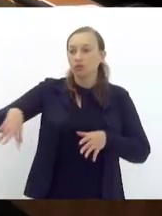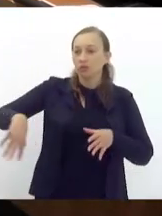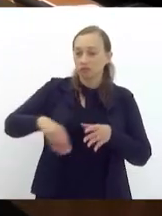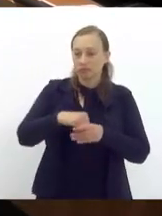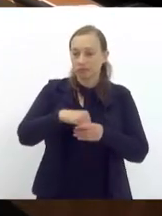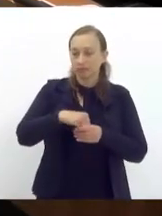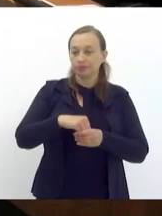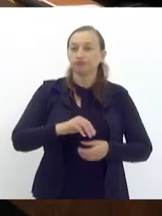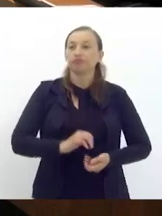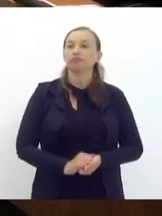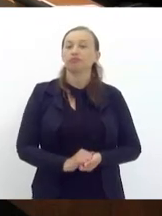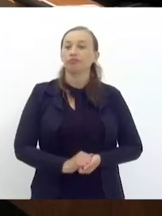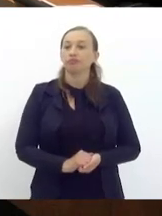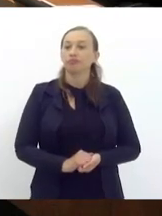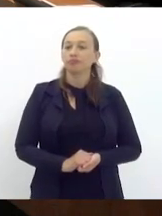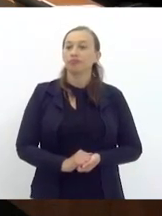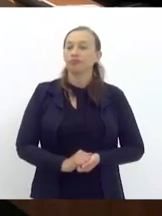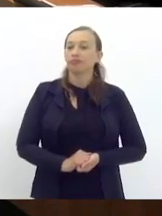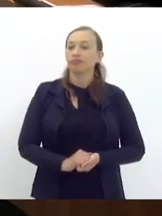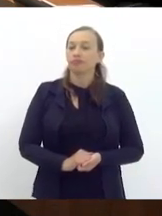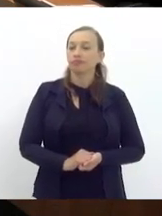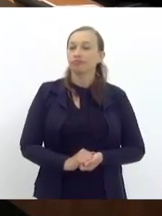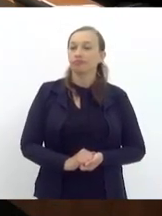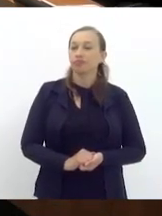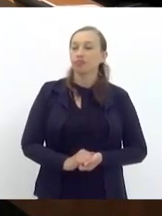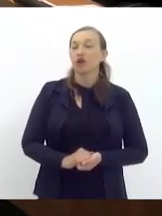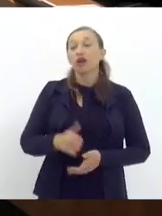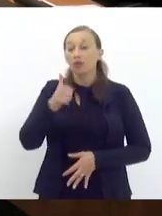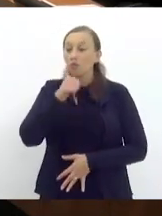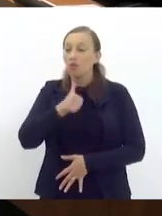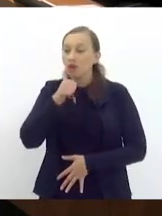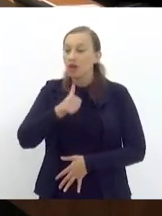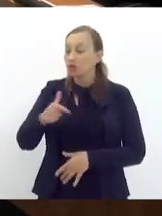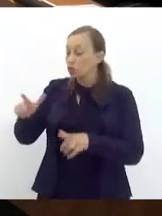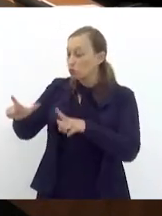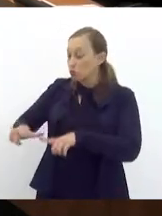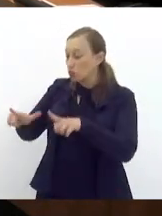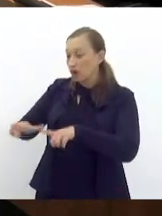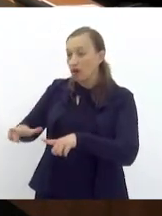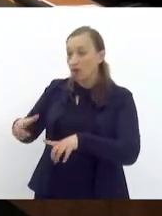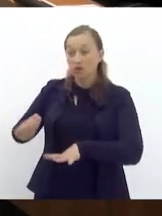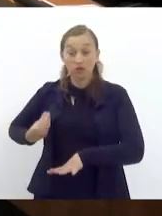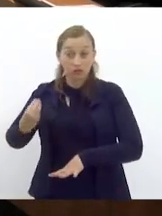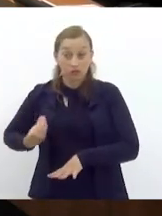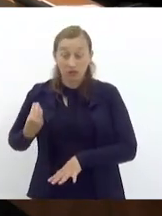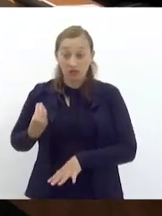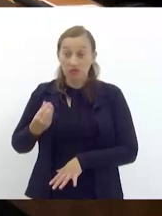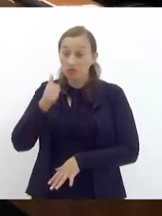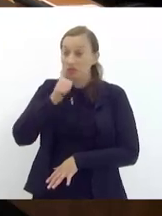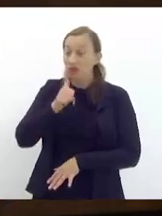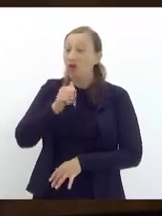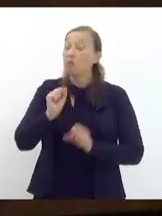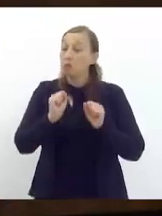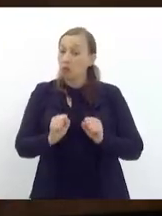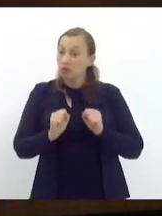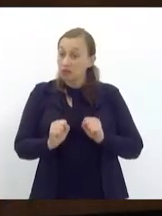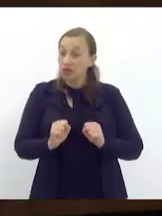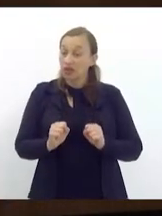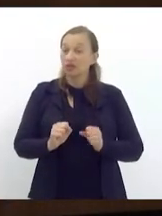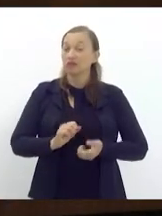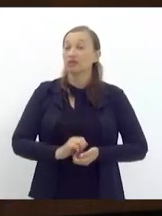mapeamento dessas mulheres do território onde essas mulheres estão para que a gente pudesse ter ações